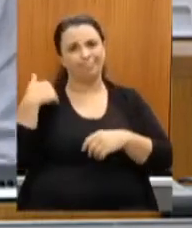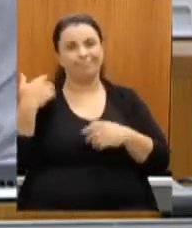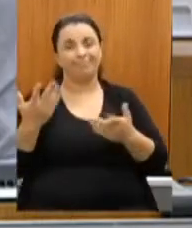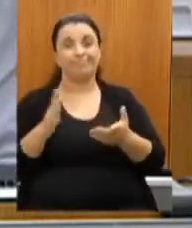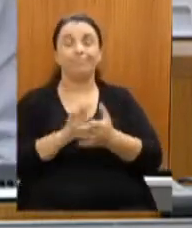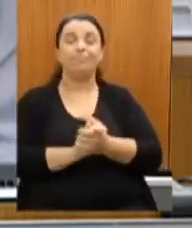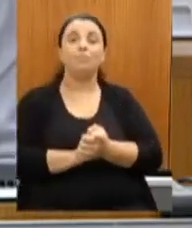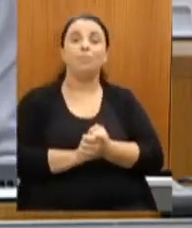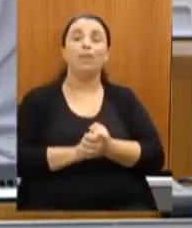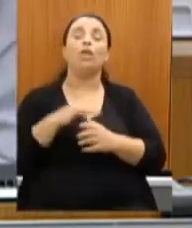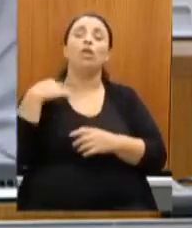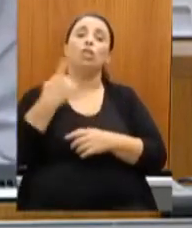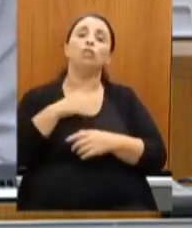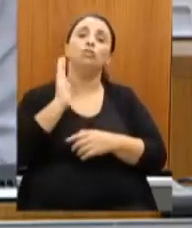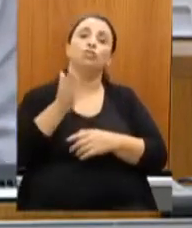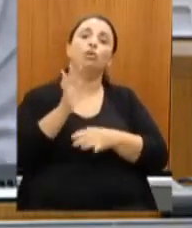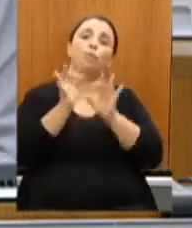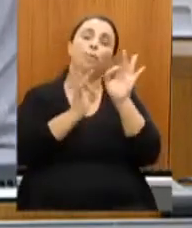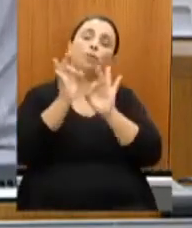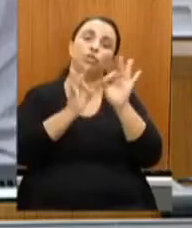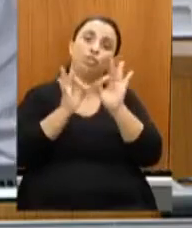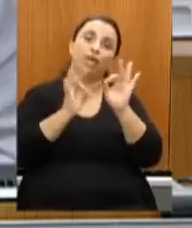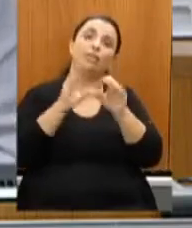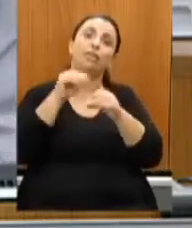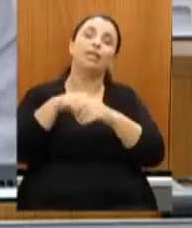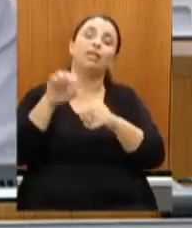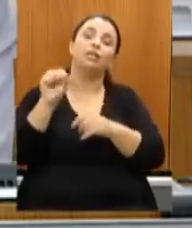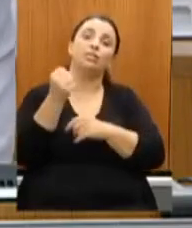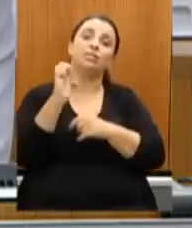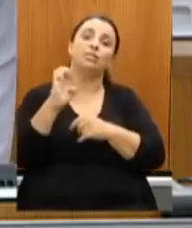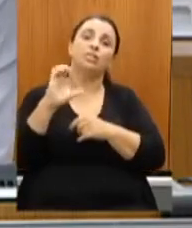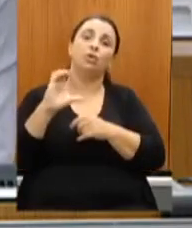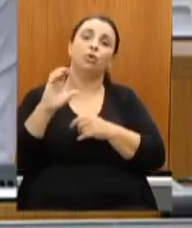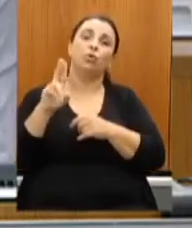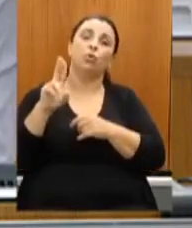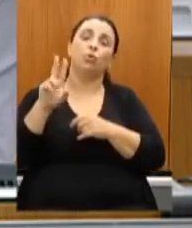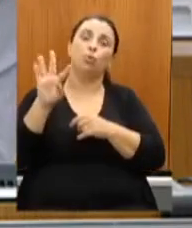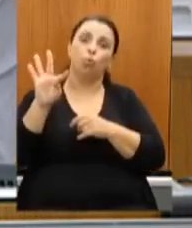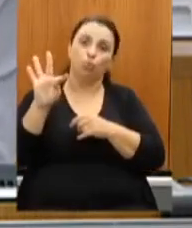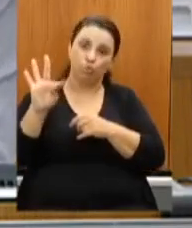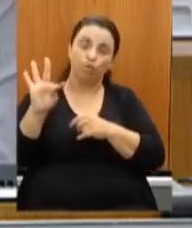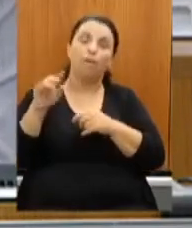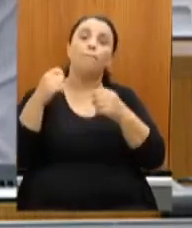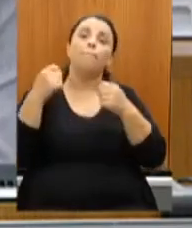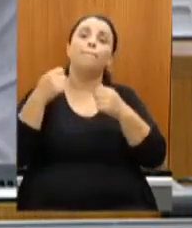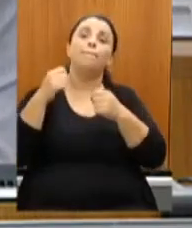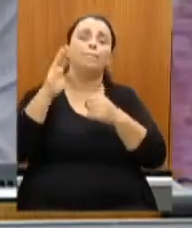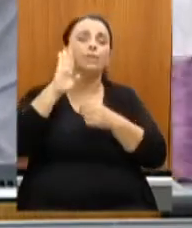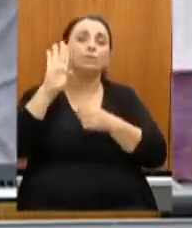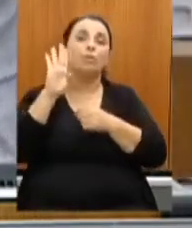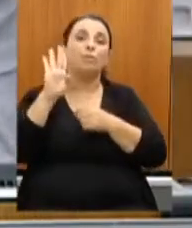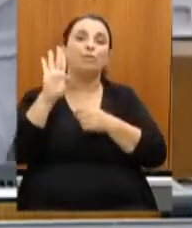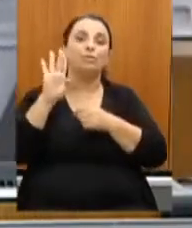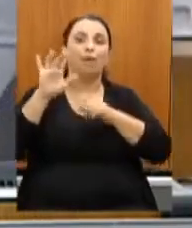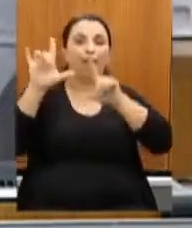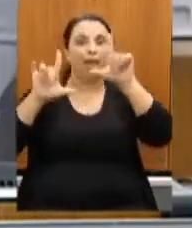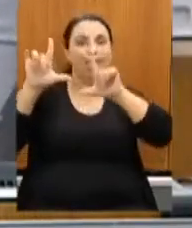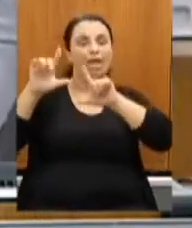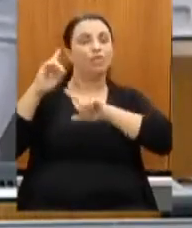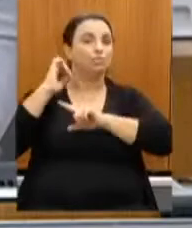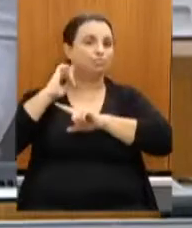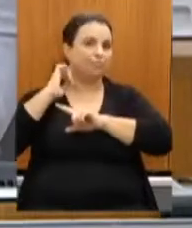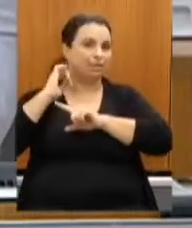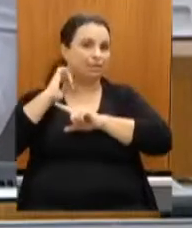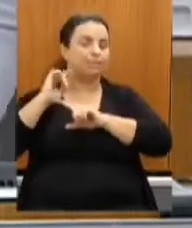levado pela pela secult sobretudo pela rede minas que é já raiou a liberdade nós faremos no interior